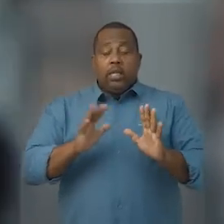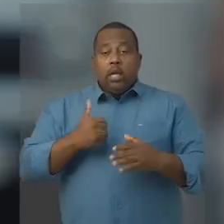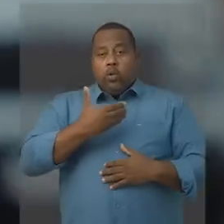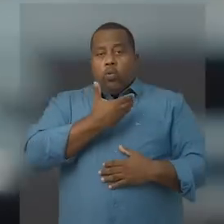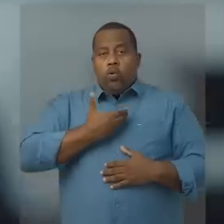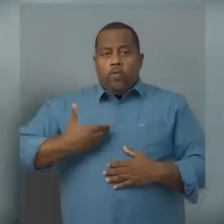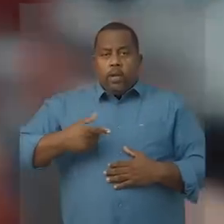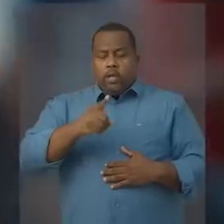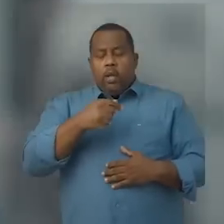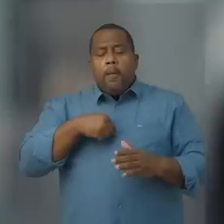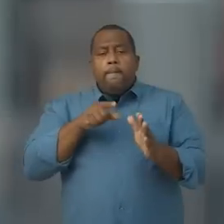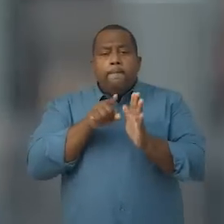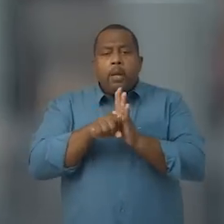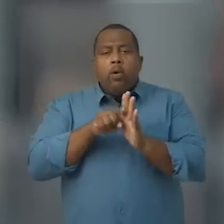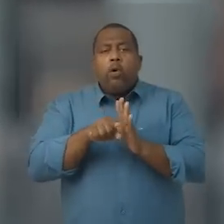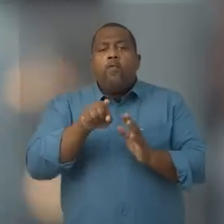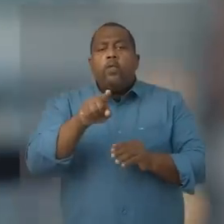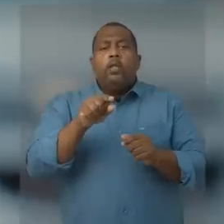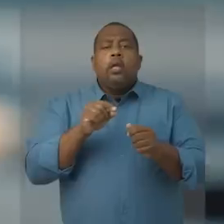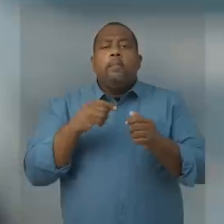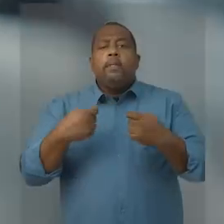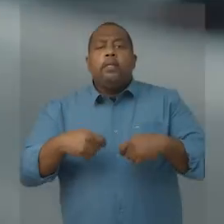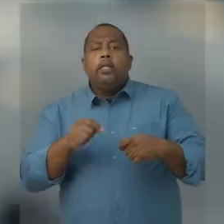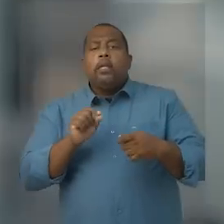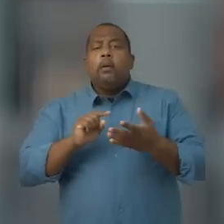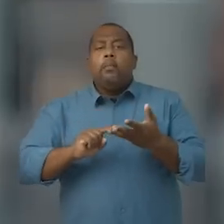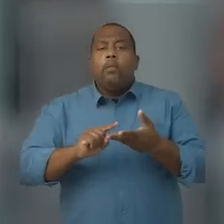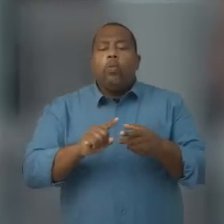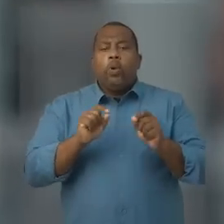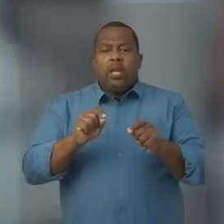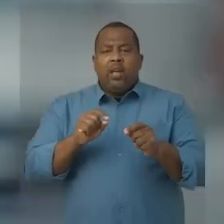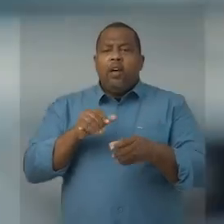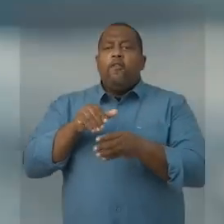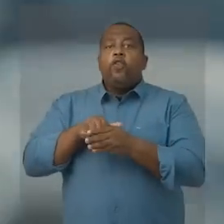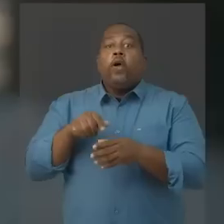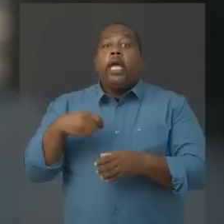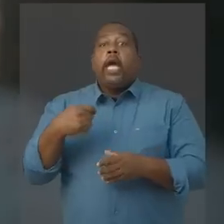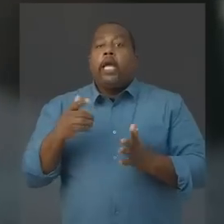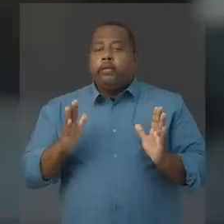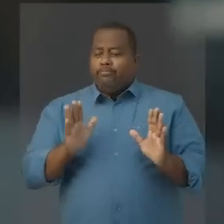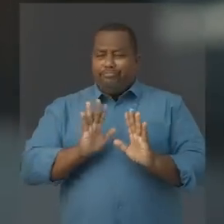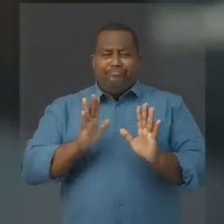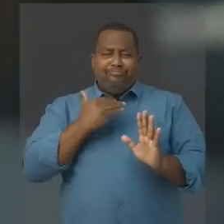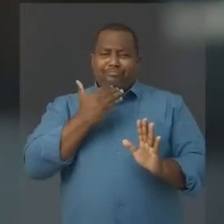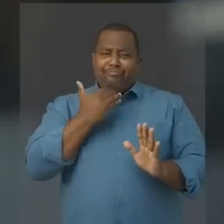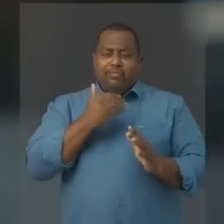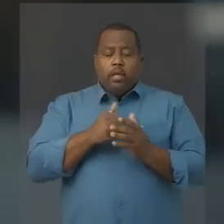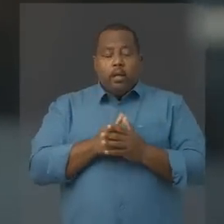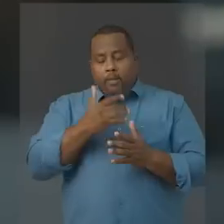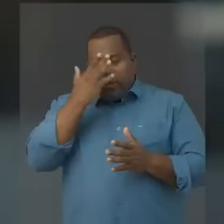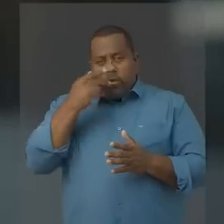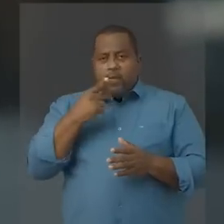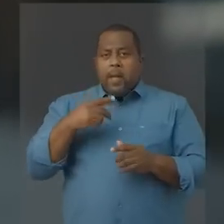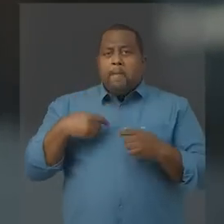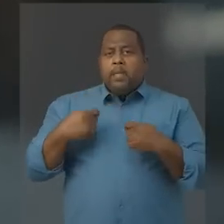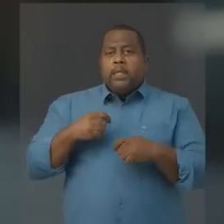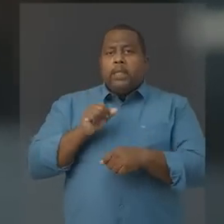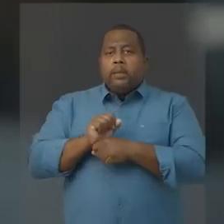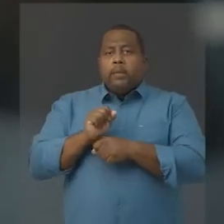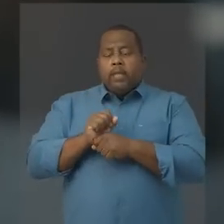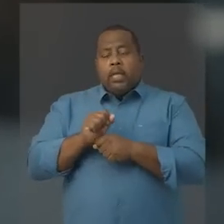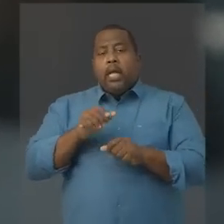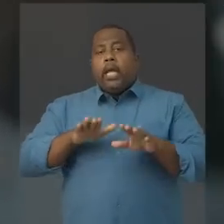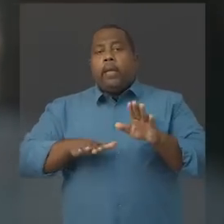Um governador que pergunte o que você está precisando e não em quem você votou. Os que estão dizendo que depende do